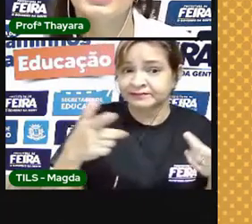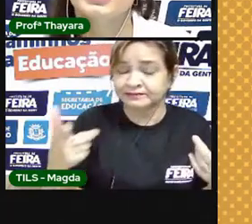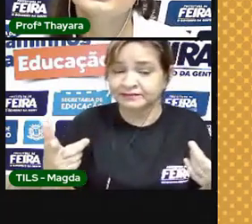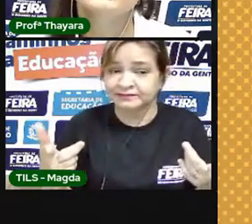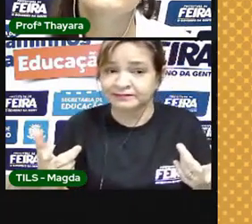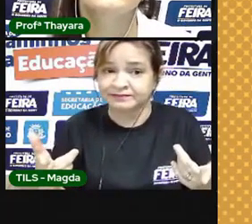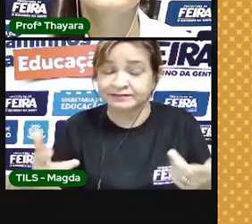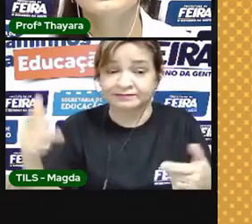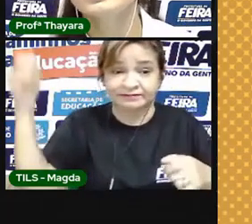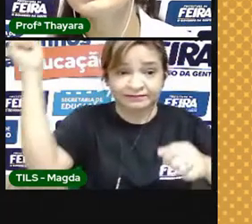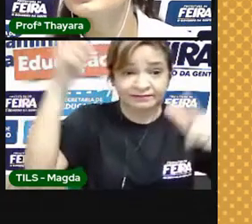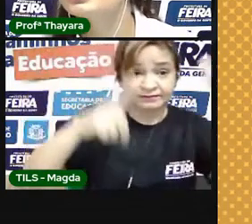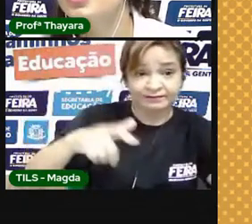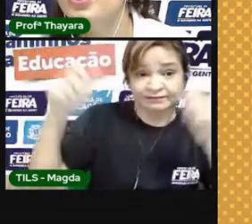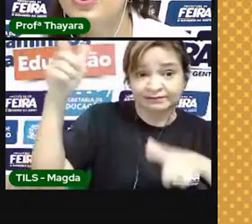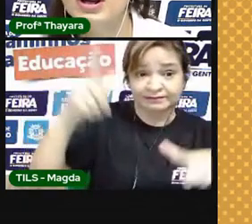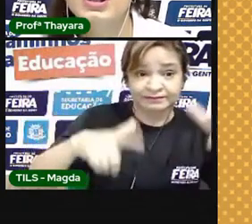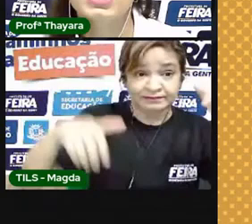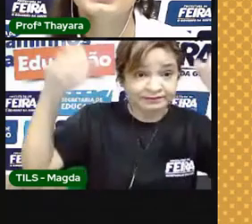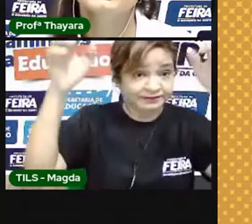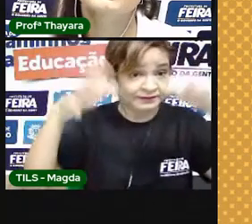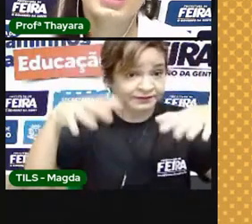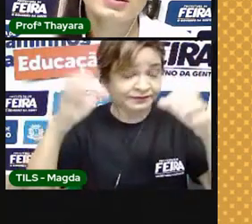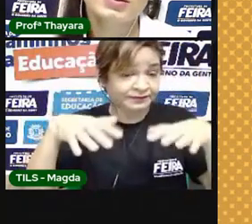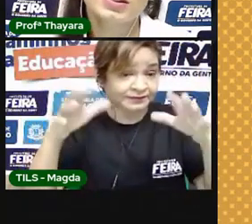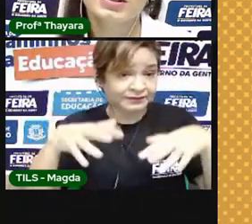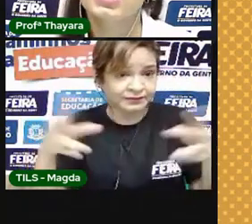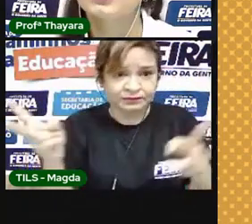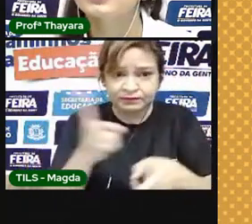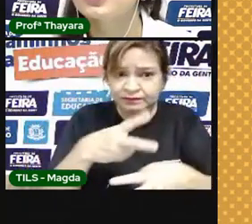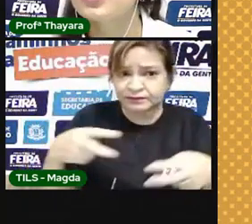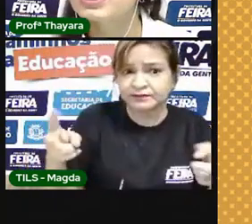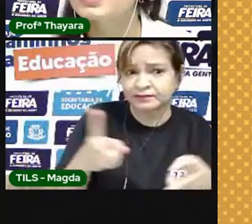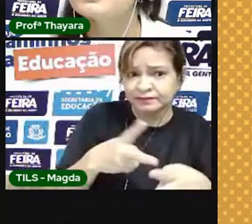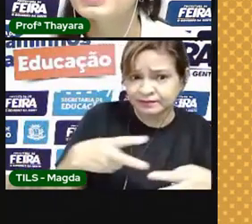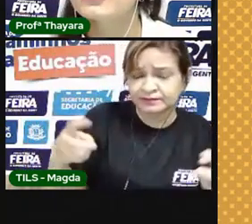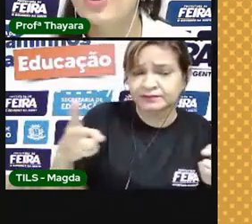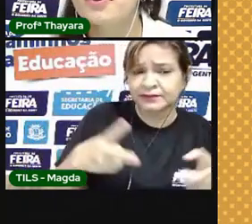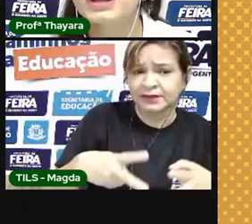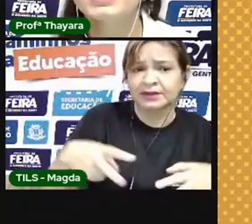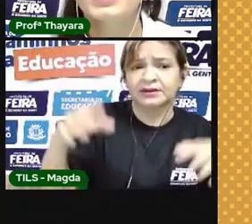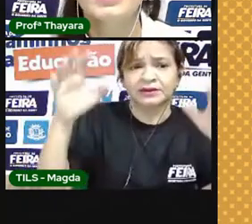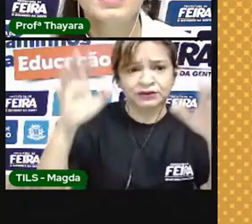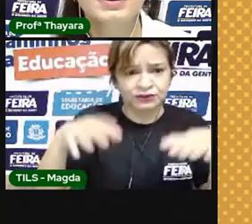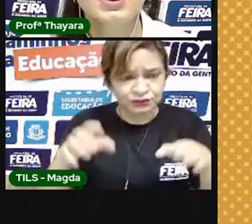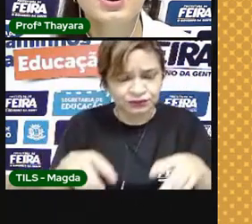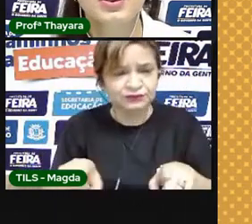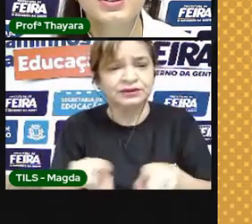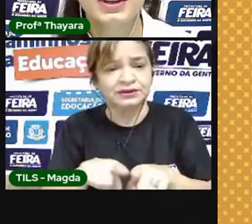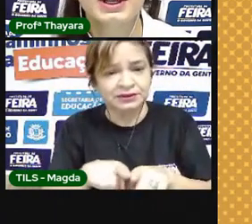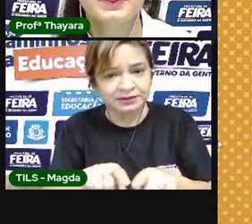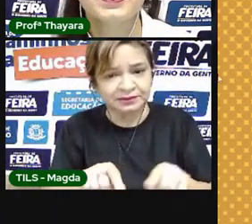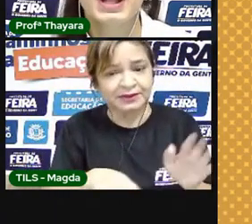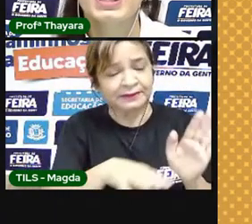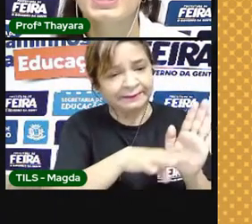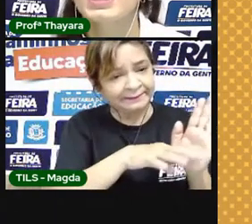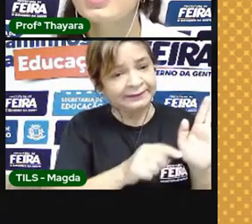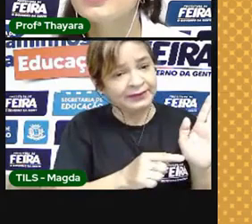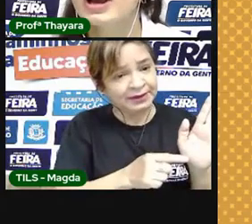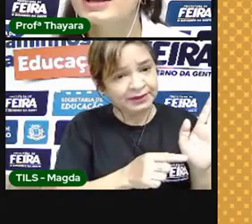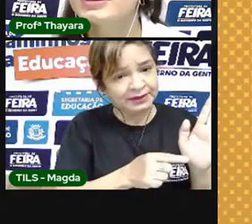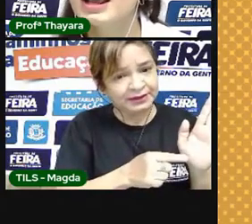falei. Os raios, os trovões, a chuva e os ventos. Então, chuva também é formada aqui na troposfera.